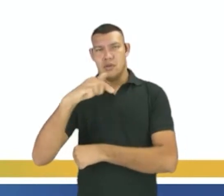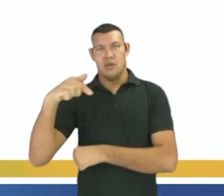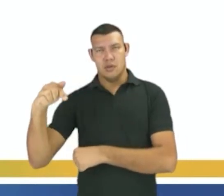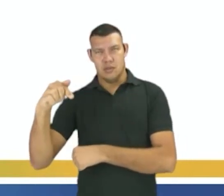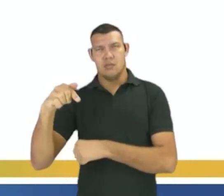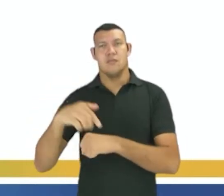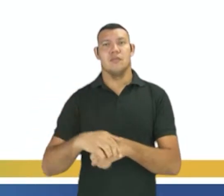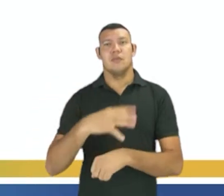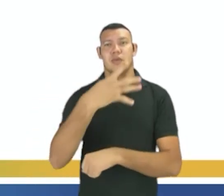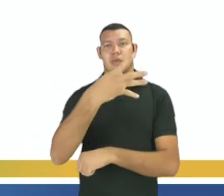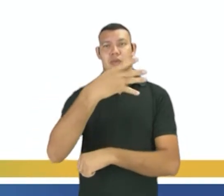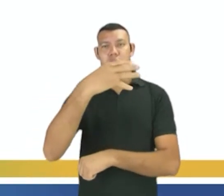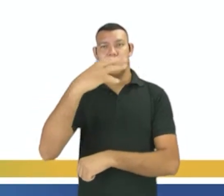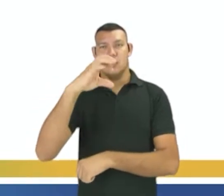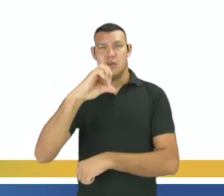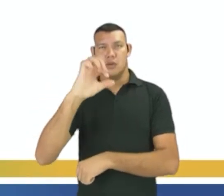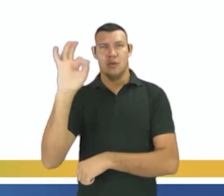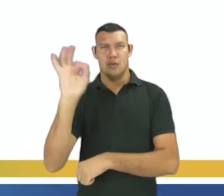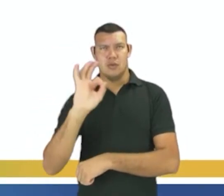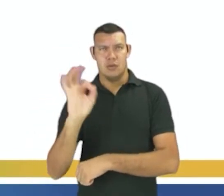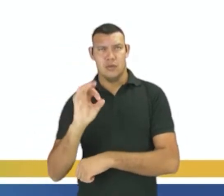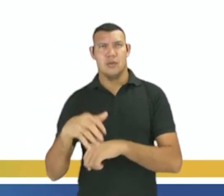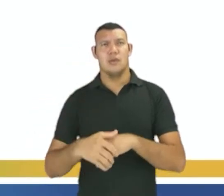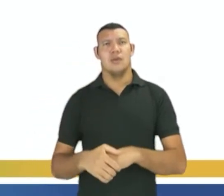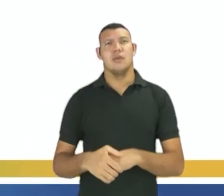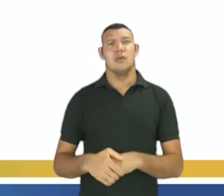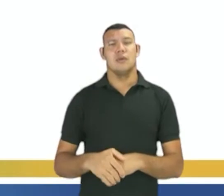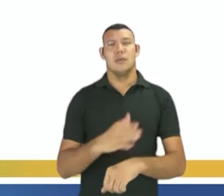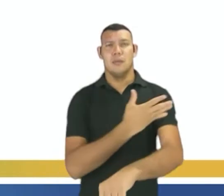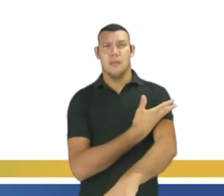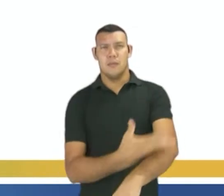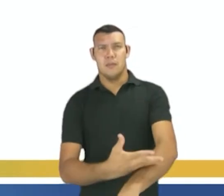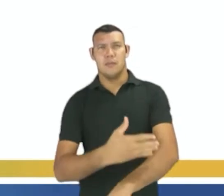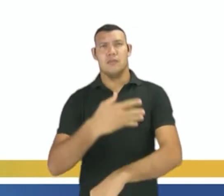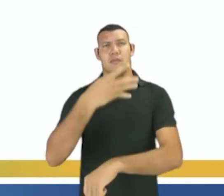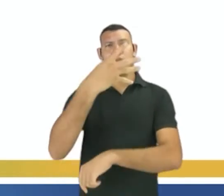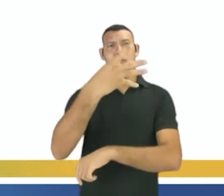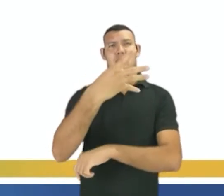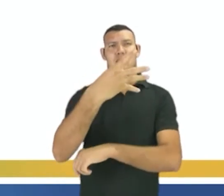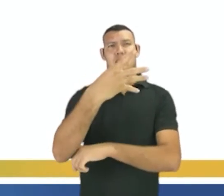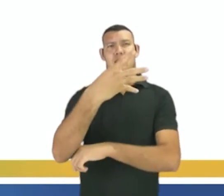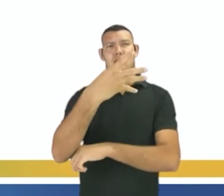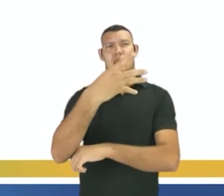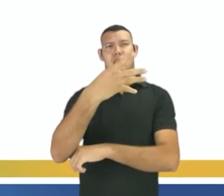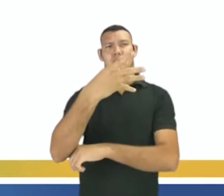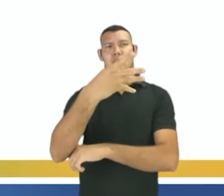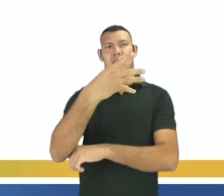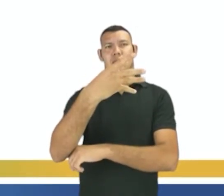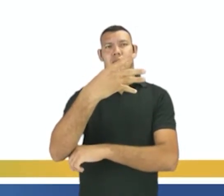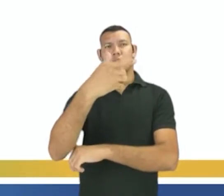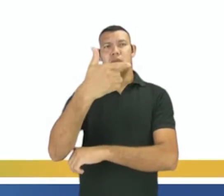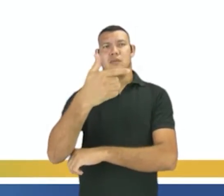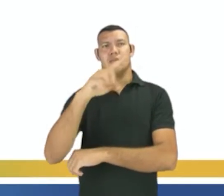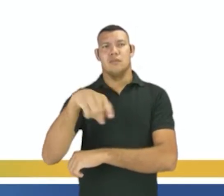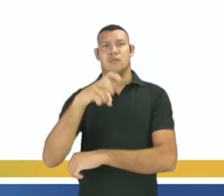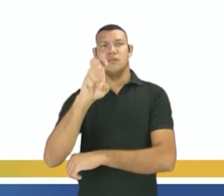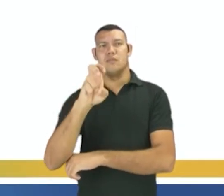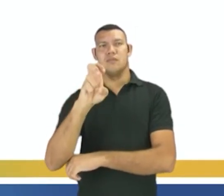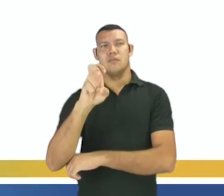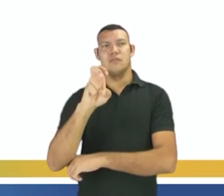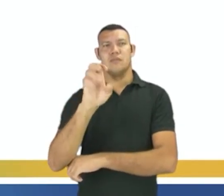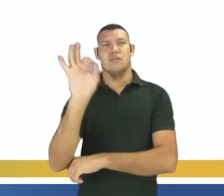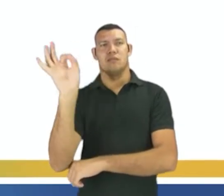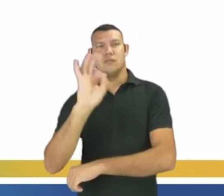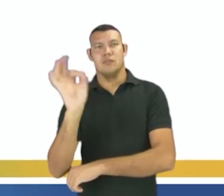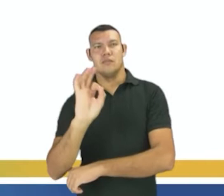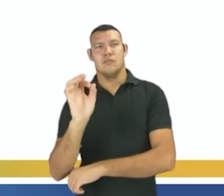49,2% se disseram brancos, 42,5% pardos e 7,5% negros, totalizando 50% de